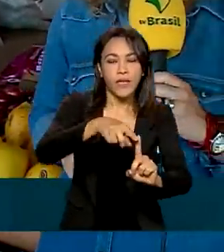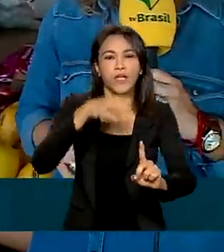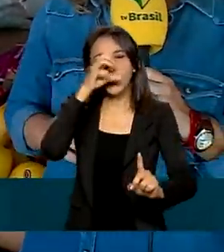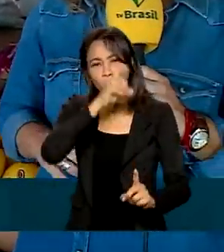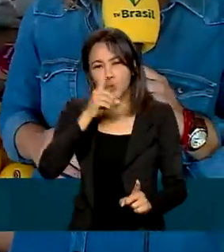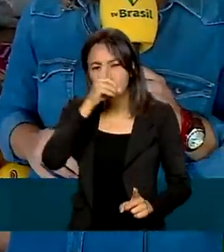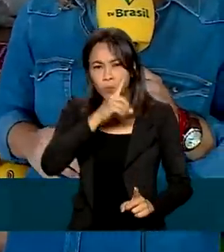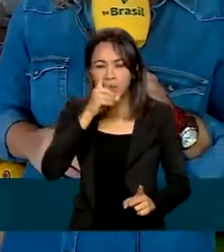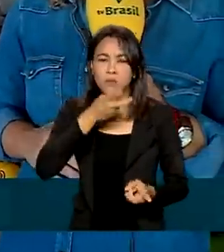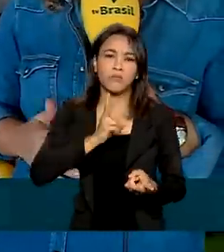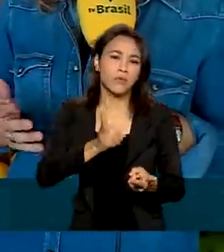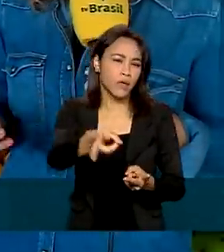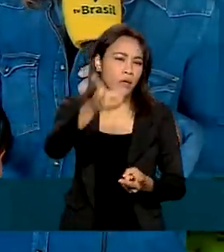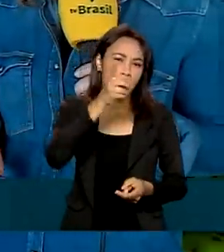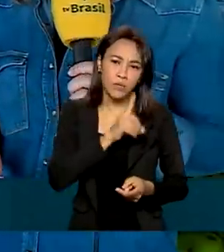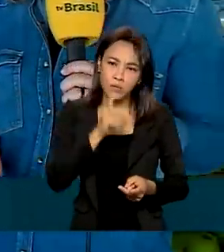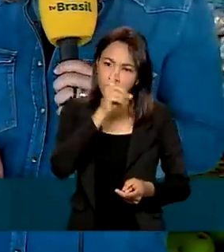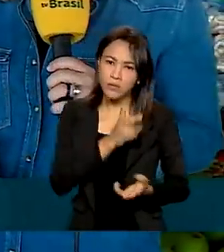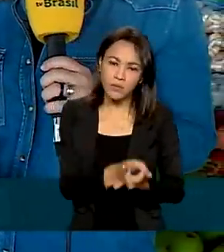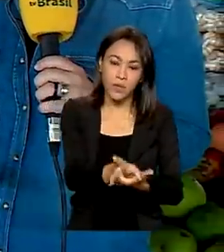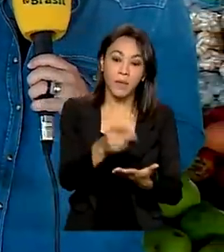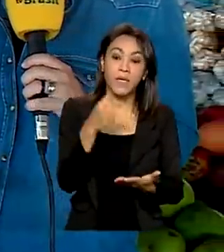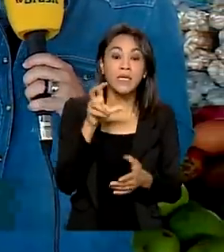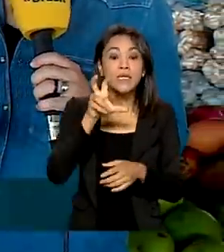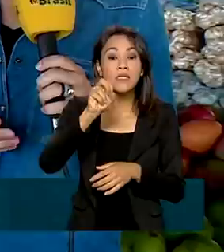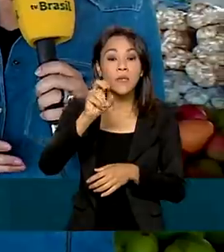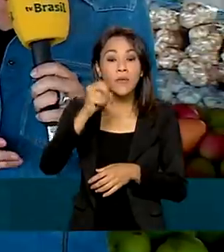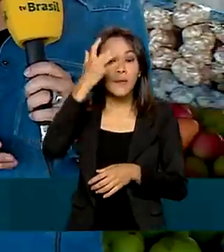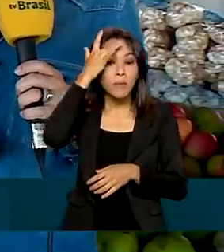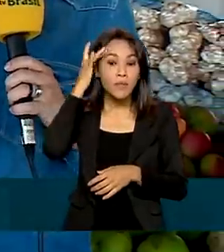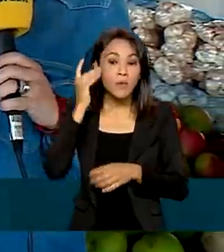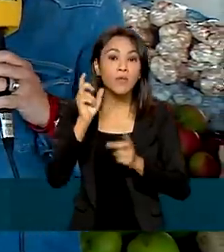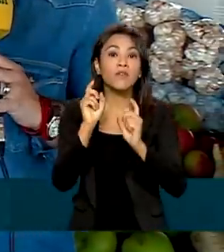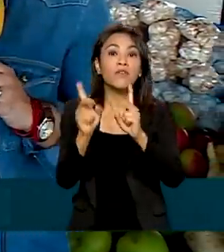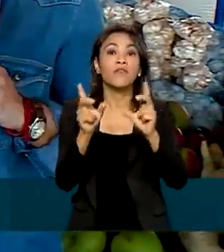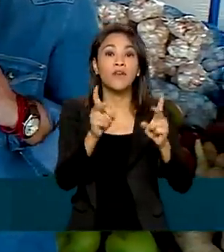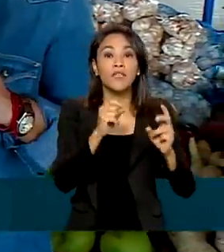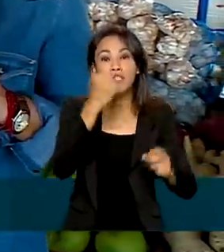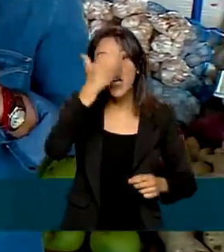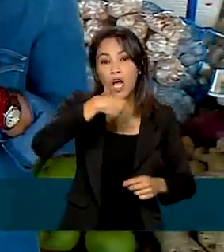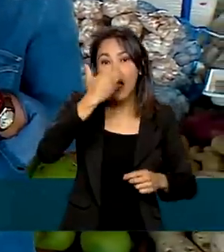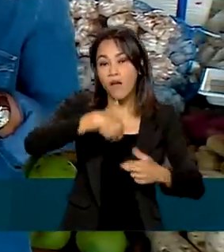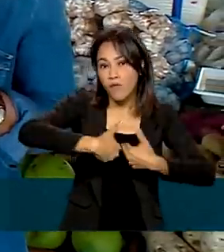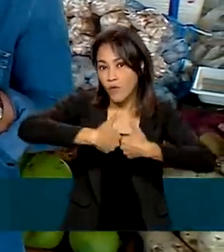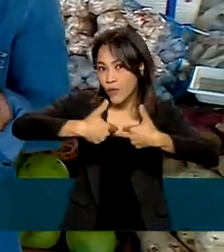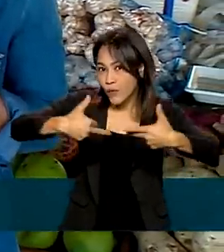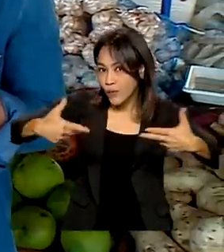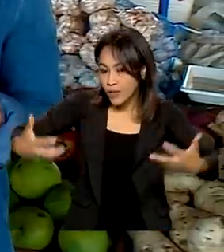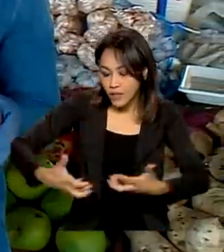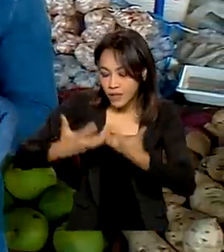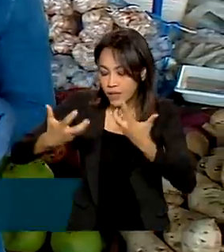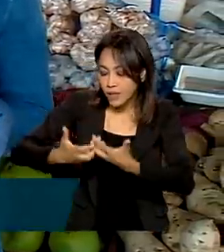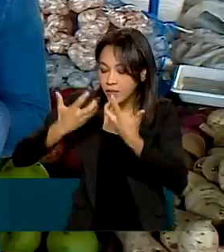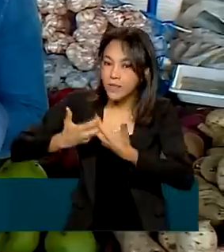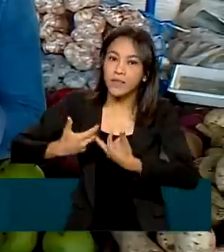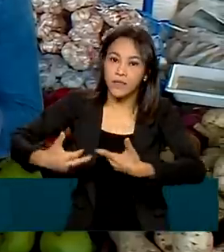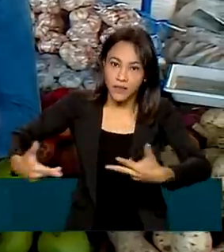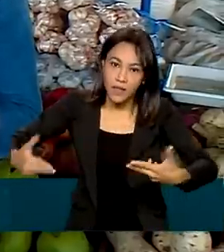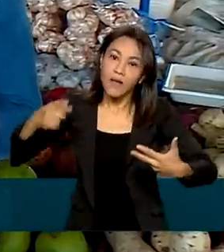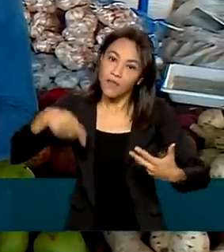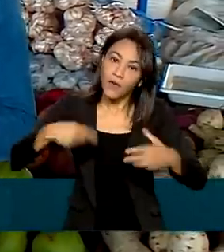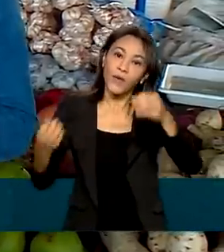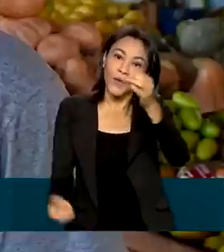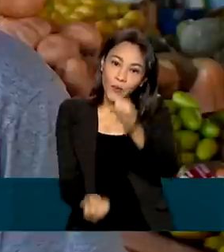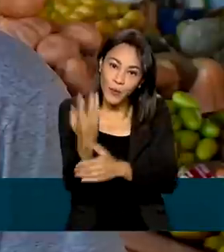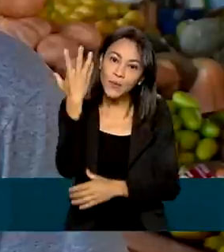a domingo. Por aqui, cerca de 50 comerciantes vendem frutas e legumes. O local foi construído pelo programa